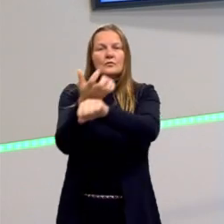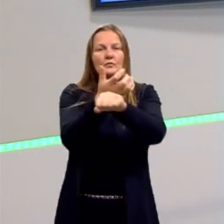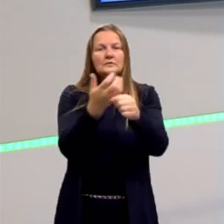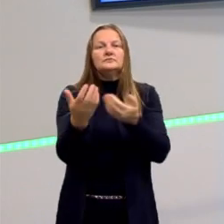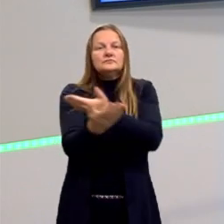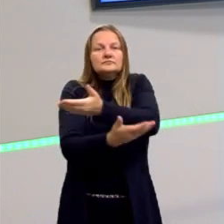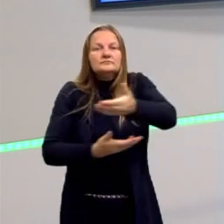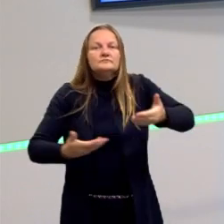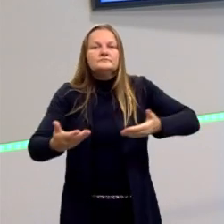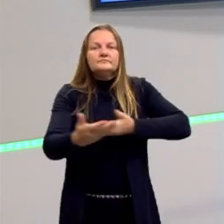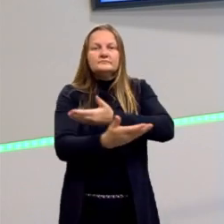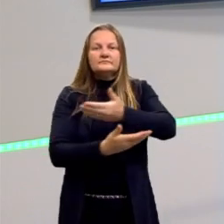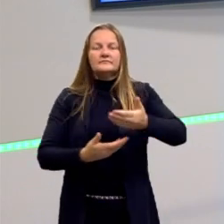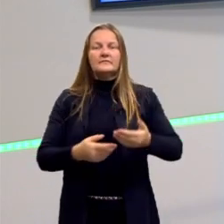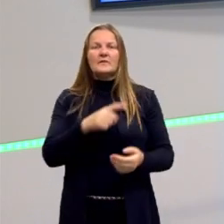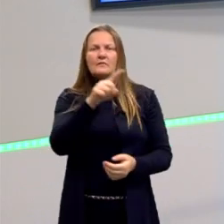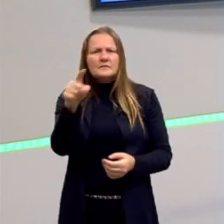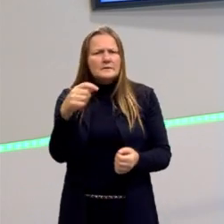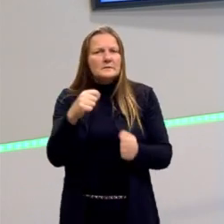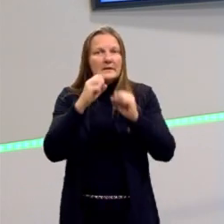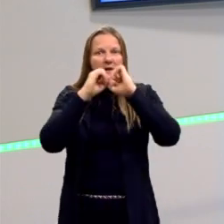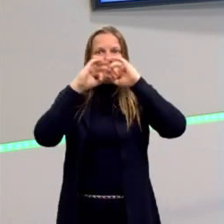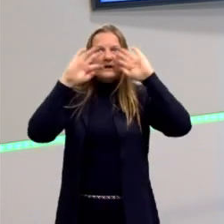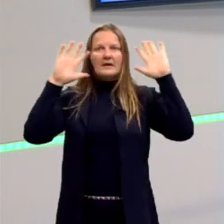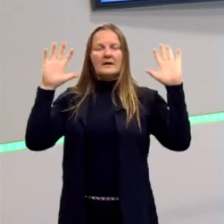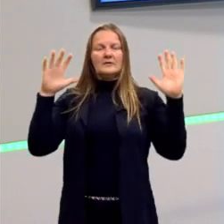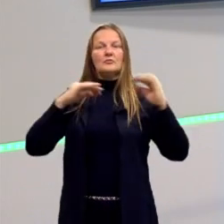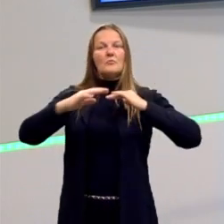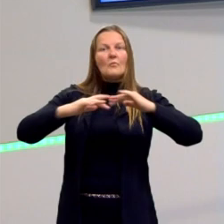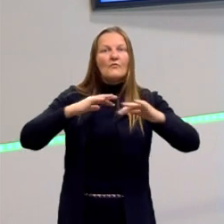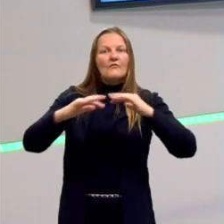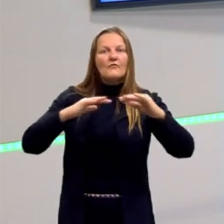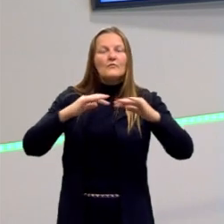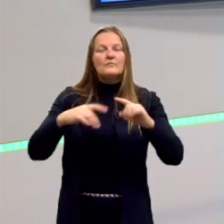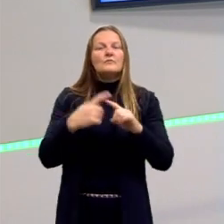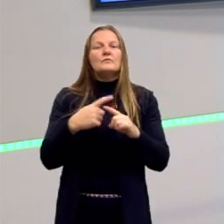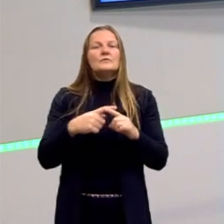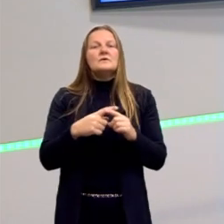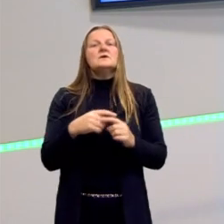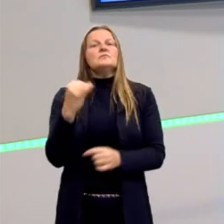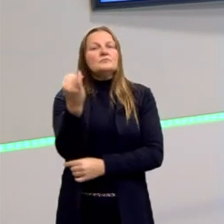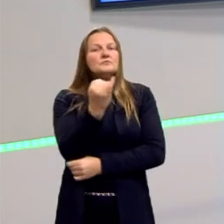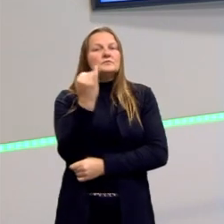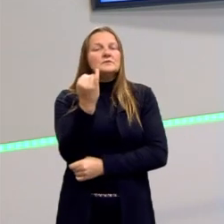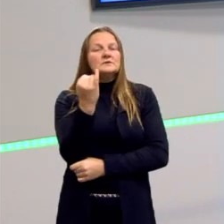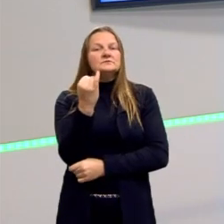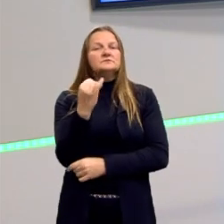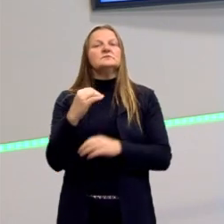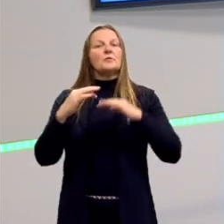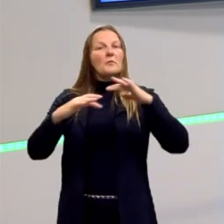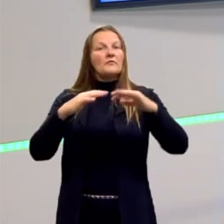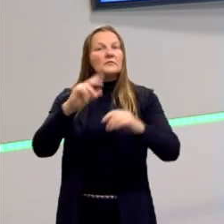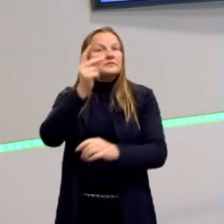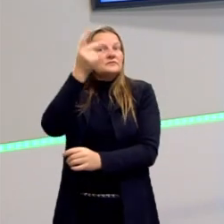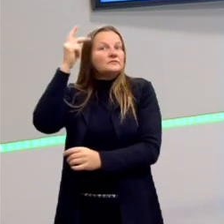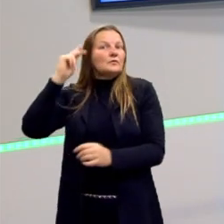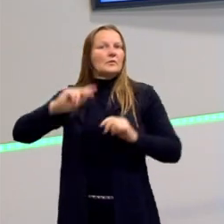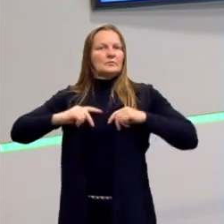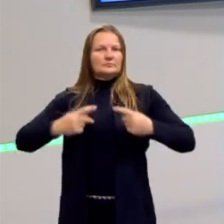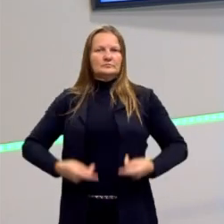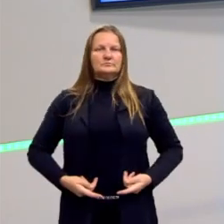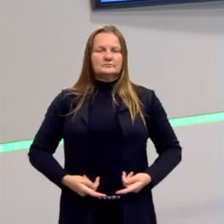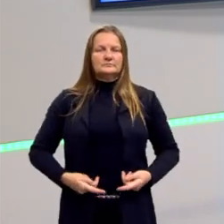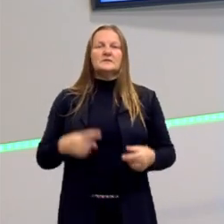eu gostaria que você tivesse sempre bem claro esses movimentos, porque eles são muito importantes na história da humanidade.